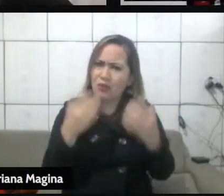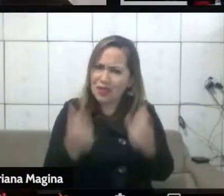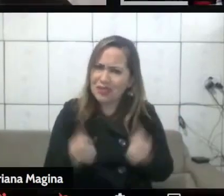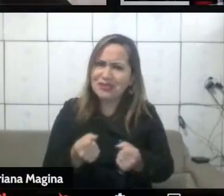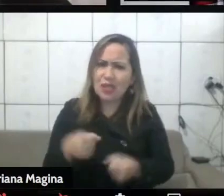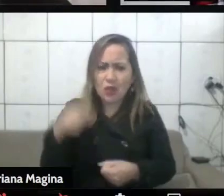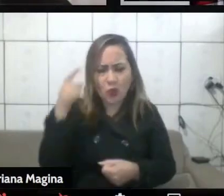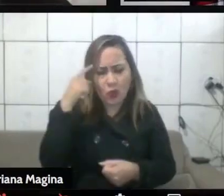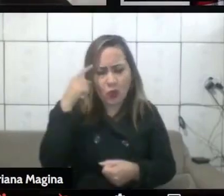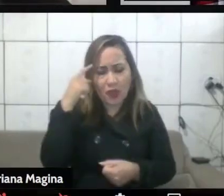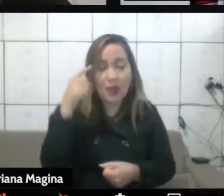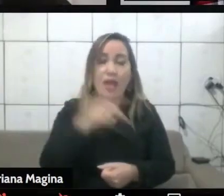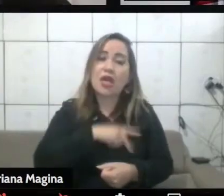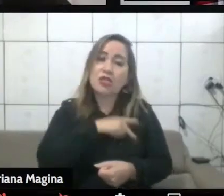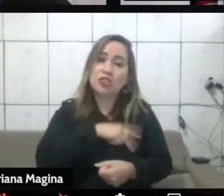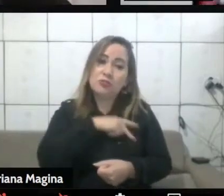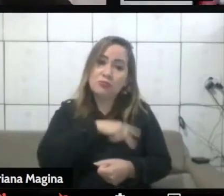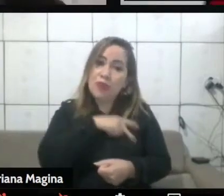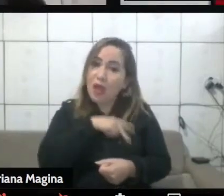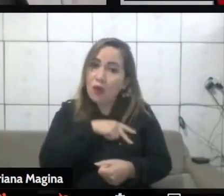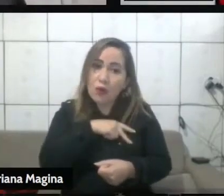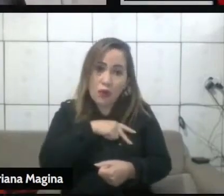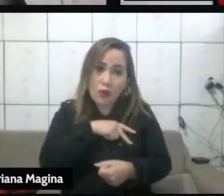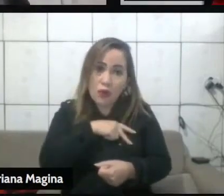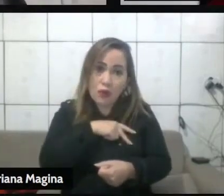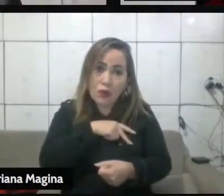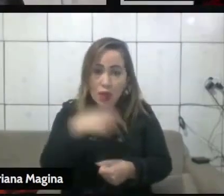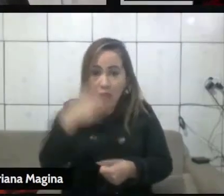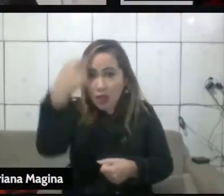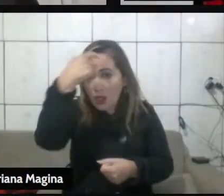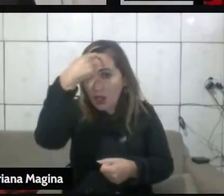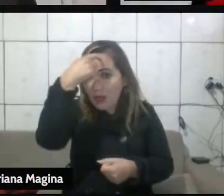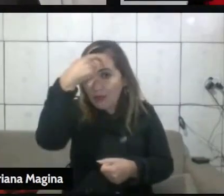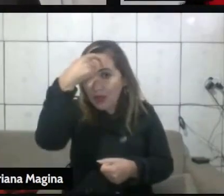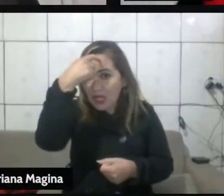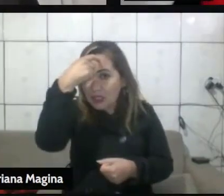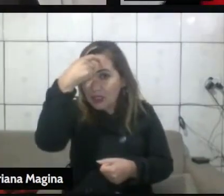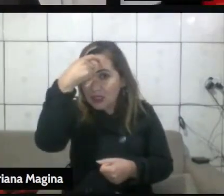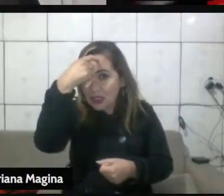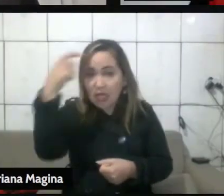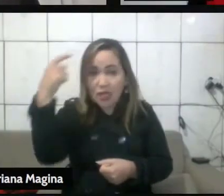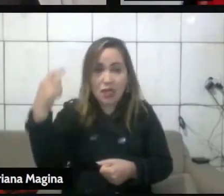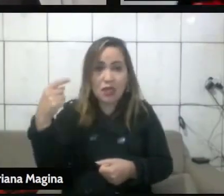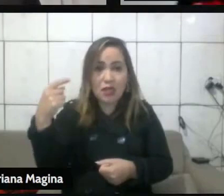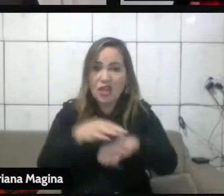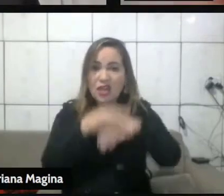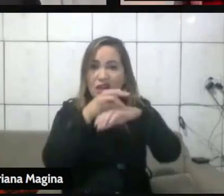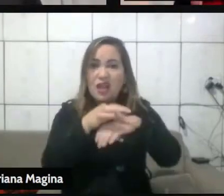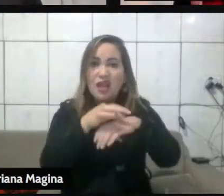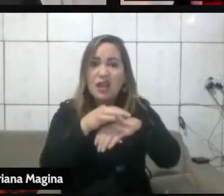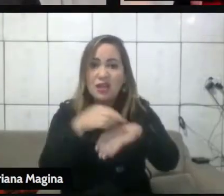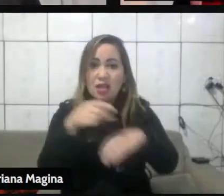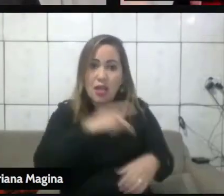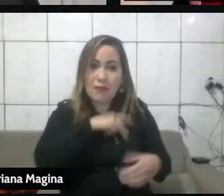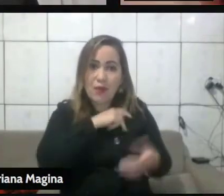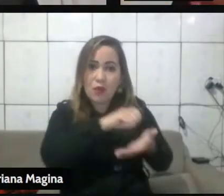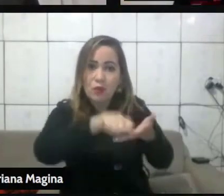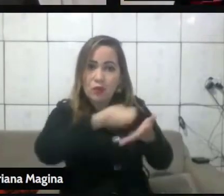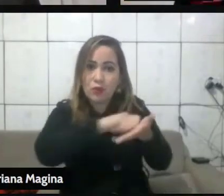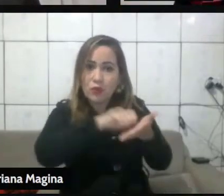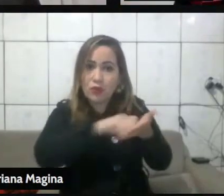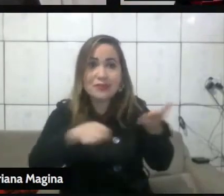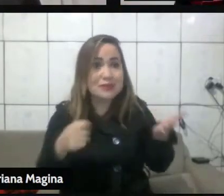cabeça do Paulo e da cabeça dos autores e que a gente tem que respeitar alguns entendimentos de que, por